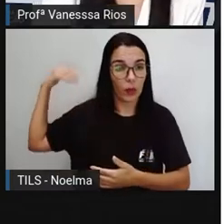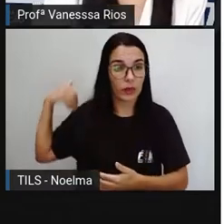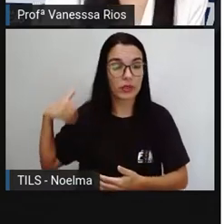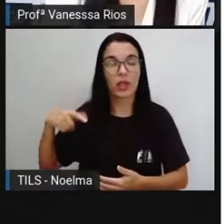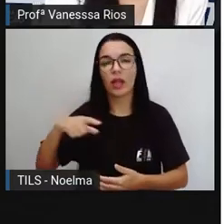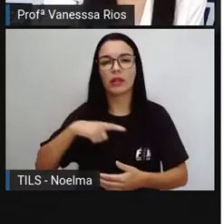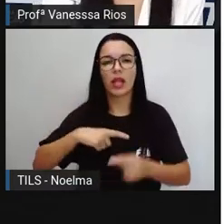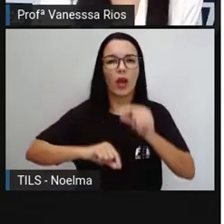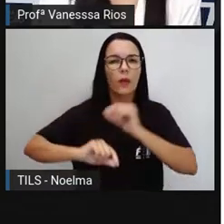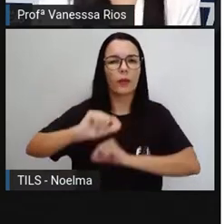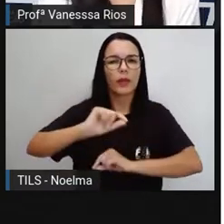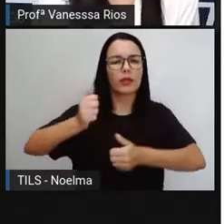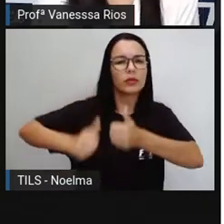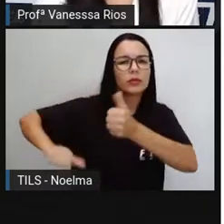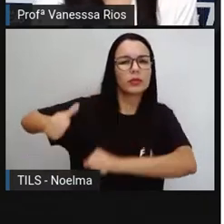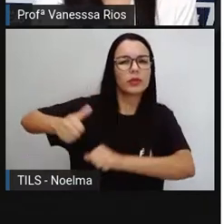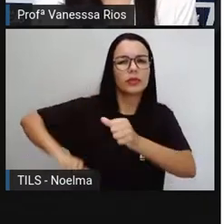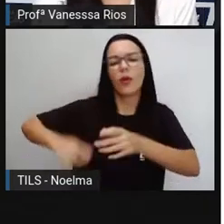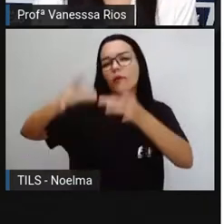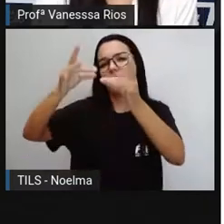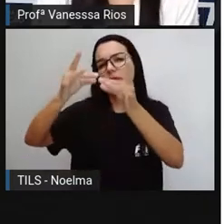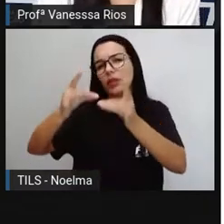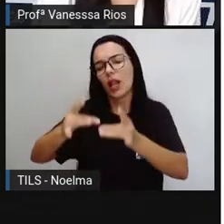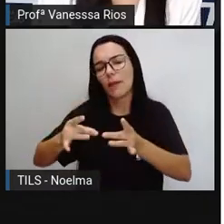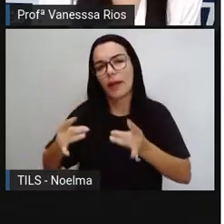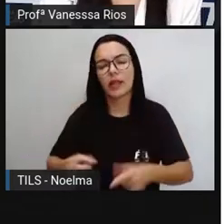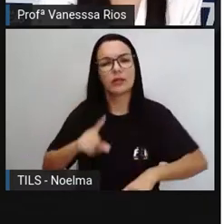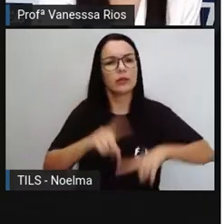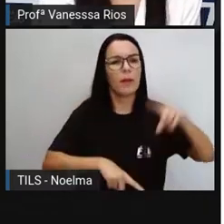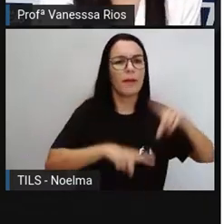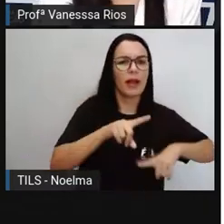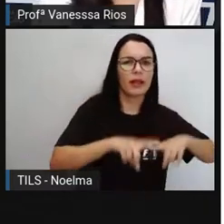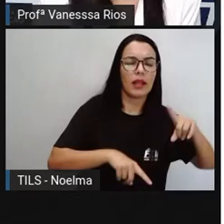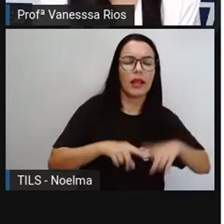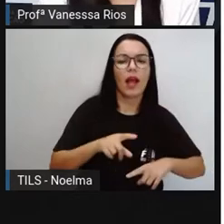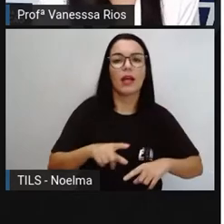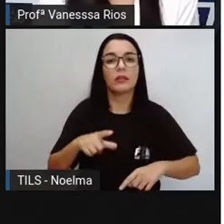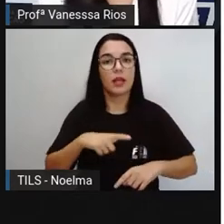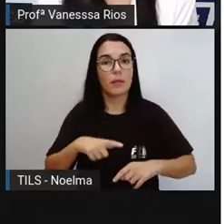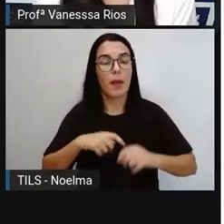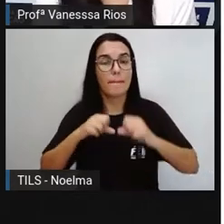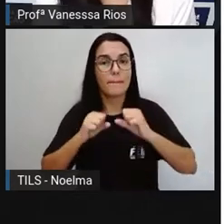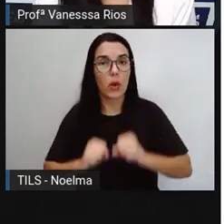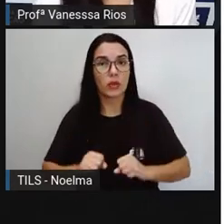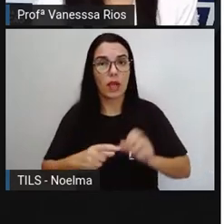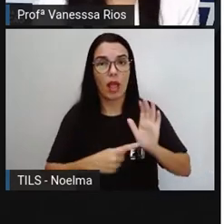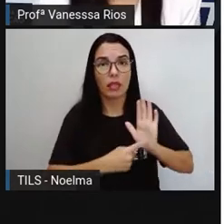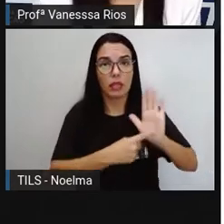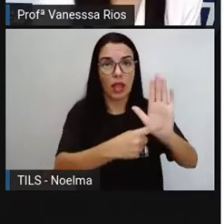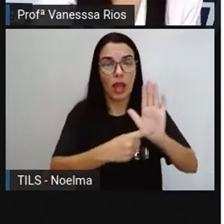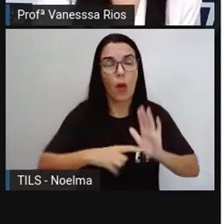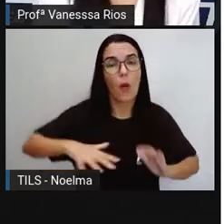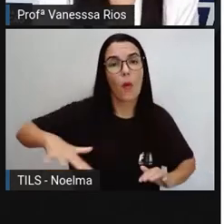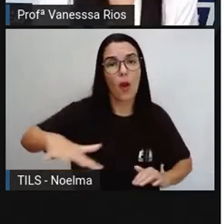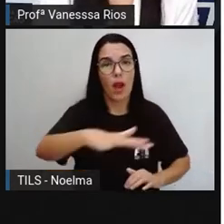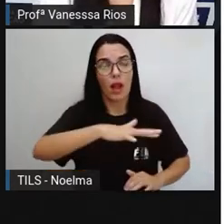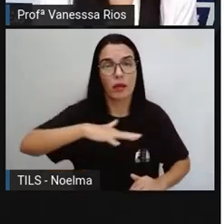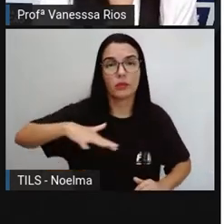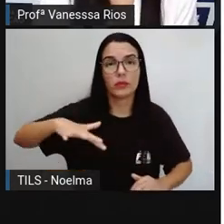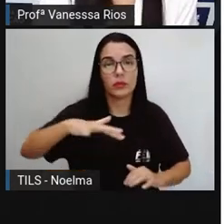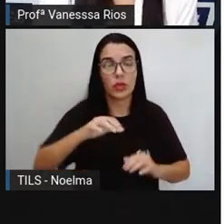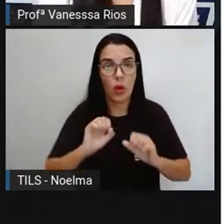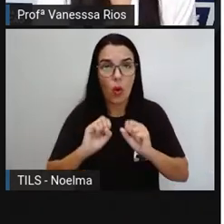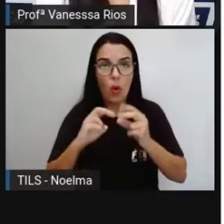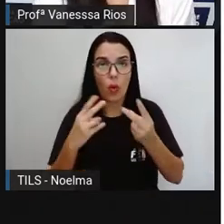Que as substâncias, que os elementos, que os materiais, eles podem aparecer no ambiente, né? Ou na